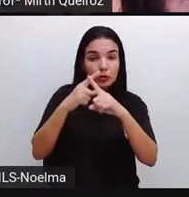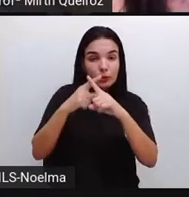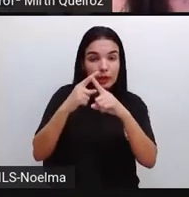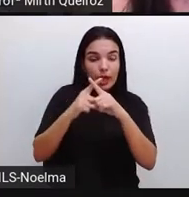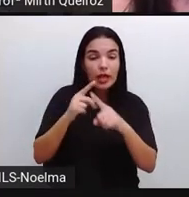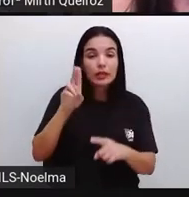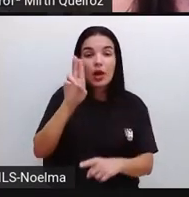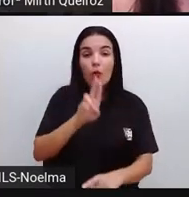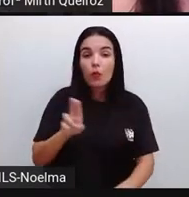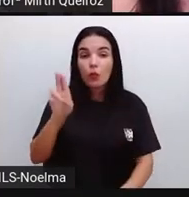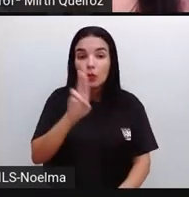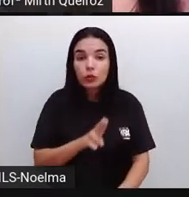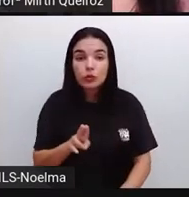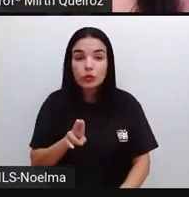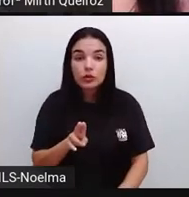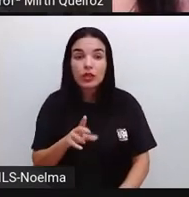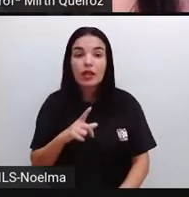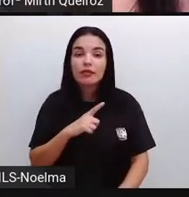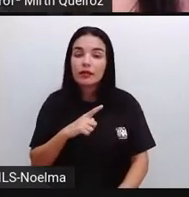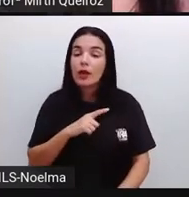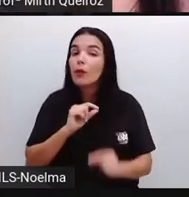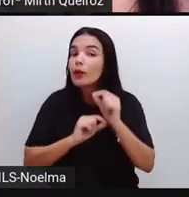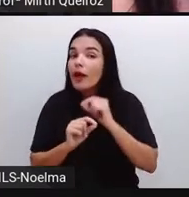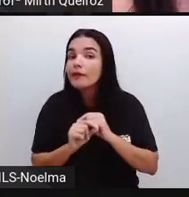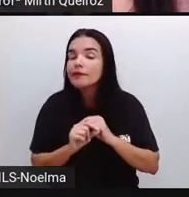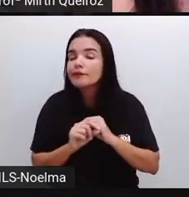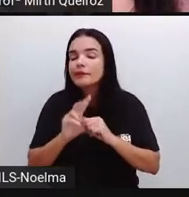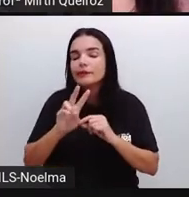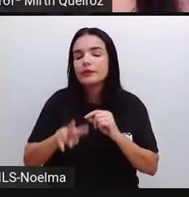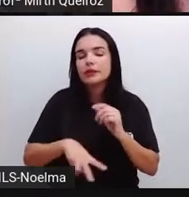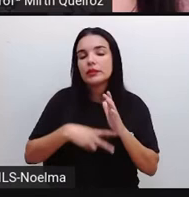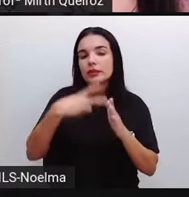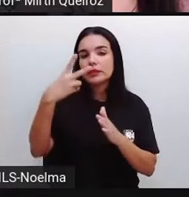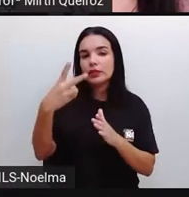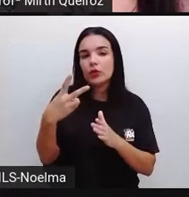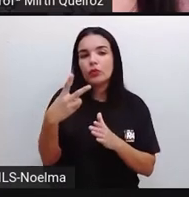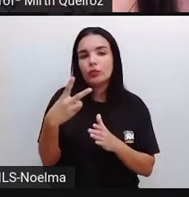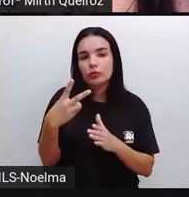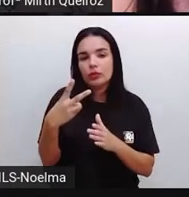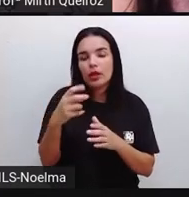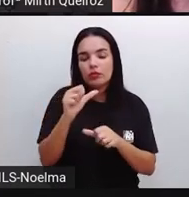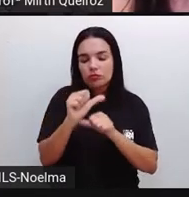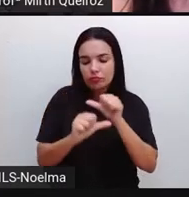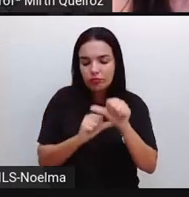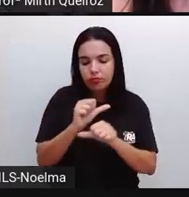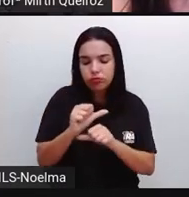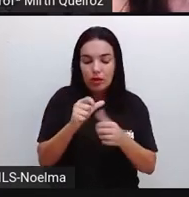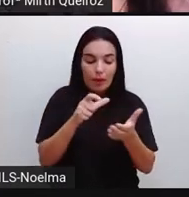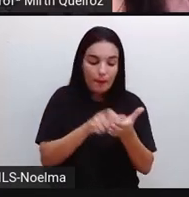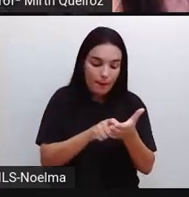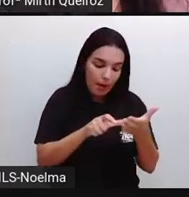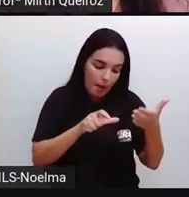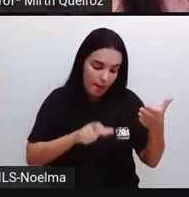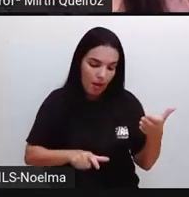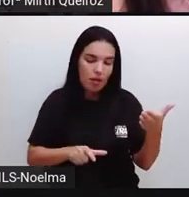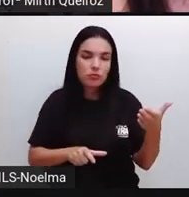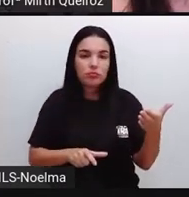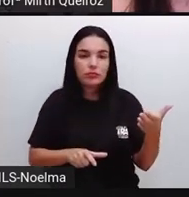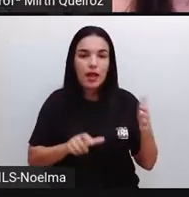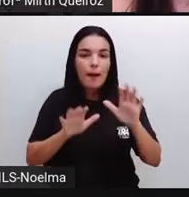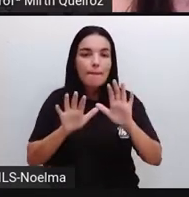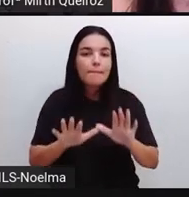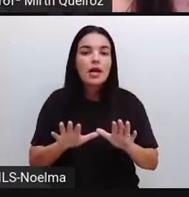e vai gerar o quê? Uma conta. Mas antes de se gerar essa